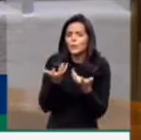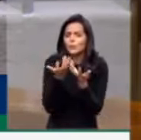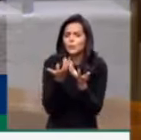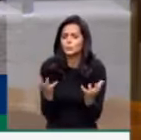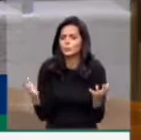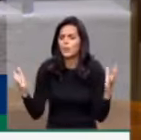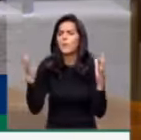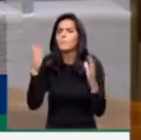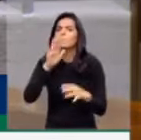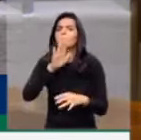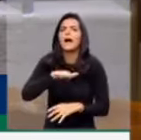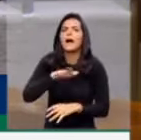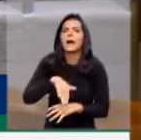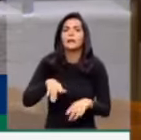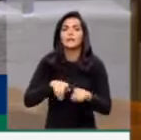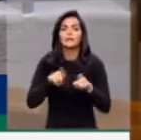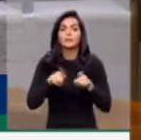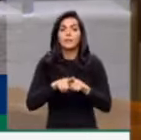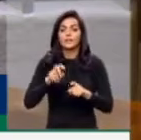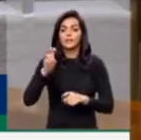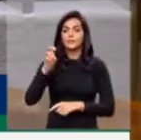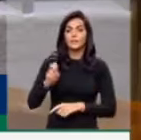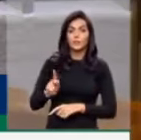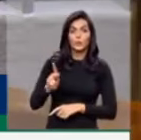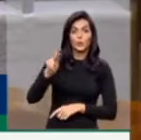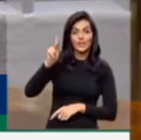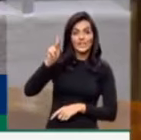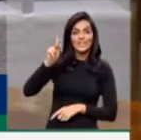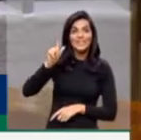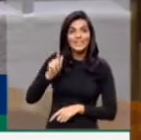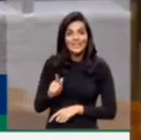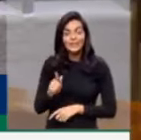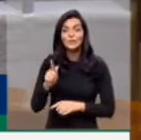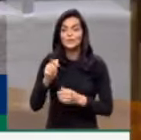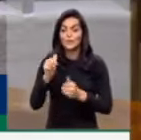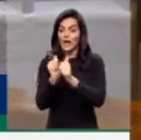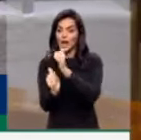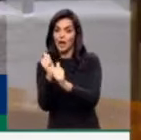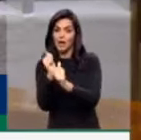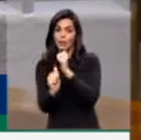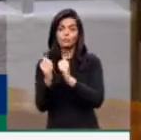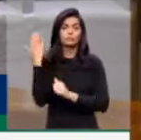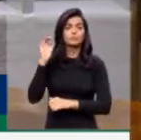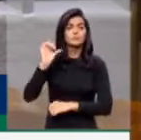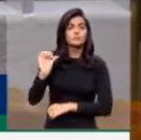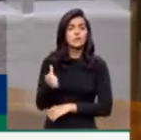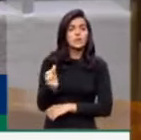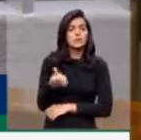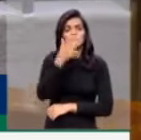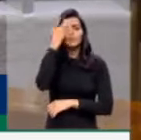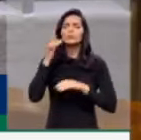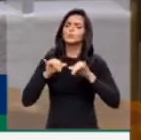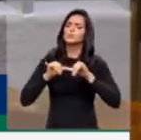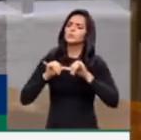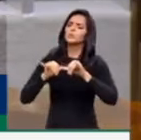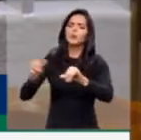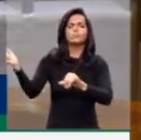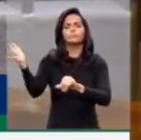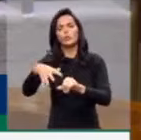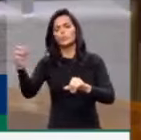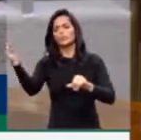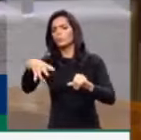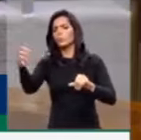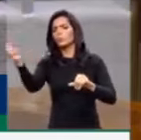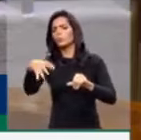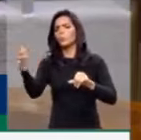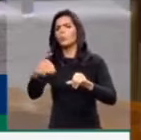Pacote de arroz de 5 quilos custava 6 reais. As pessoas iam para o supermercado e enchiam o seu carrinho. Todo mundo